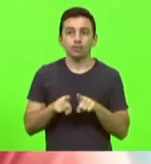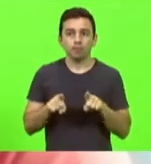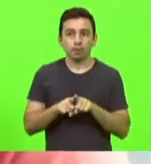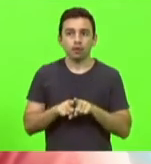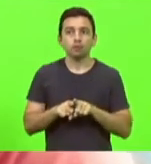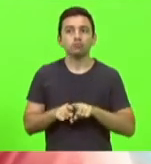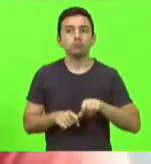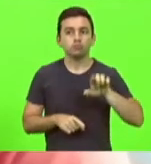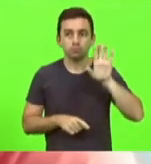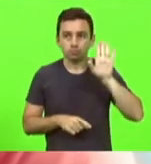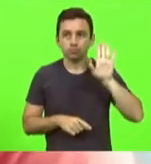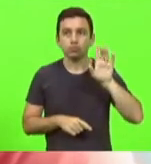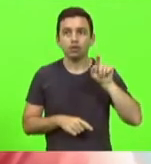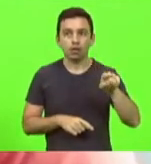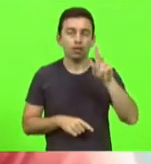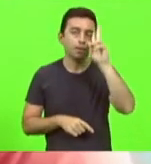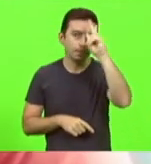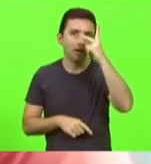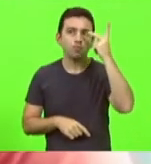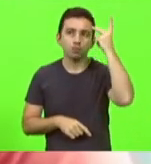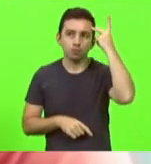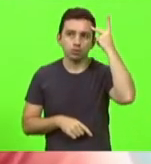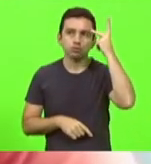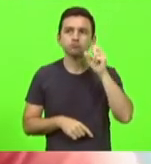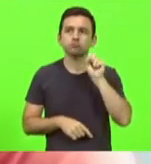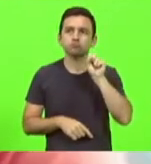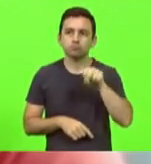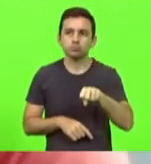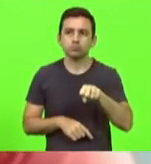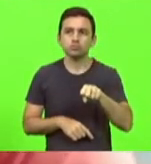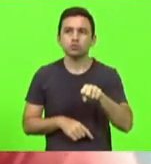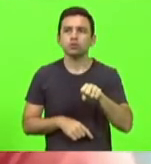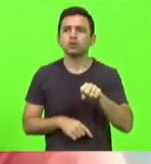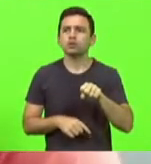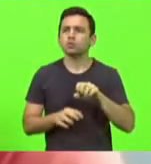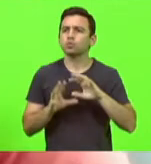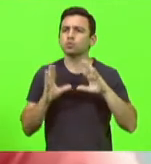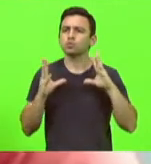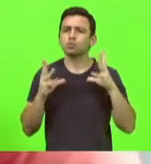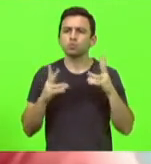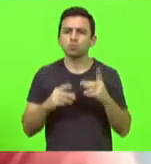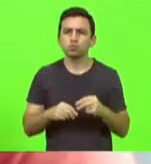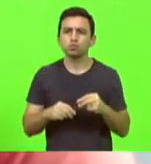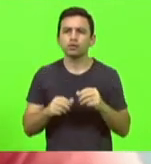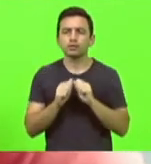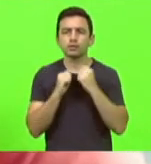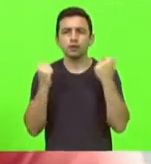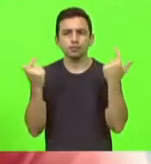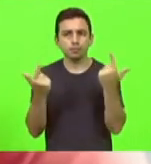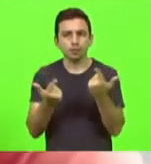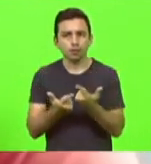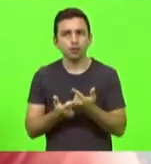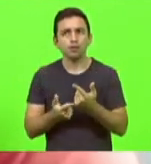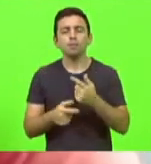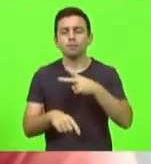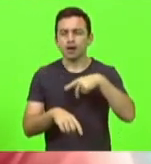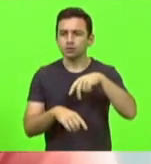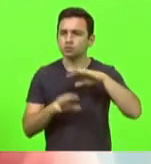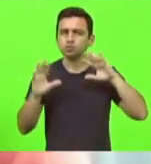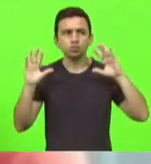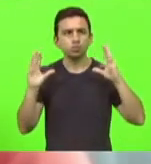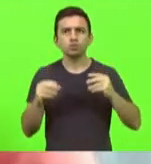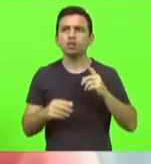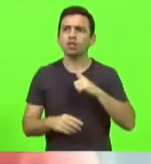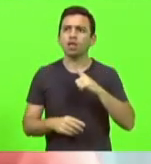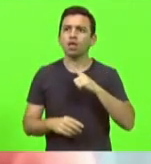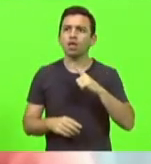deputada, da eminente deputada Paulinha. Sim, todas as mesas da Assembleia Legislativa desse país inteiro tem uma mulher. A nossa faz tempo